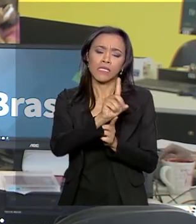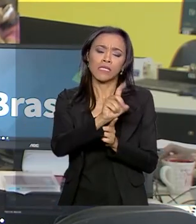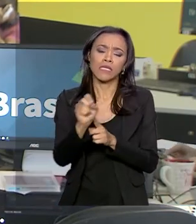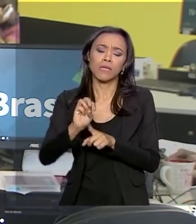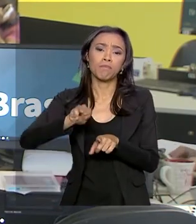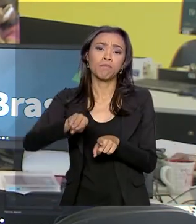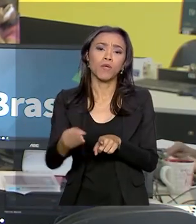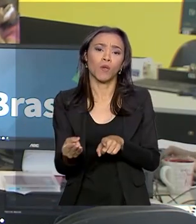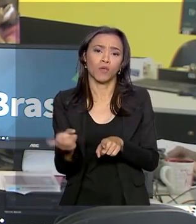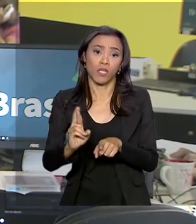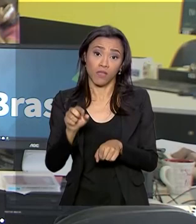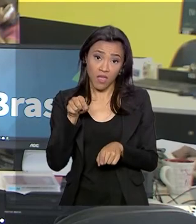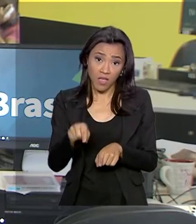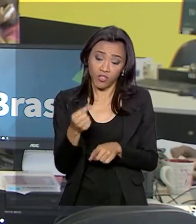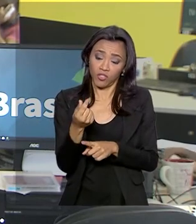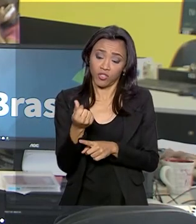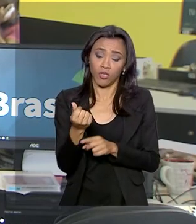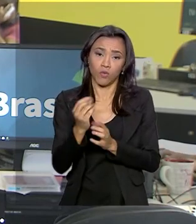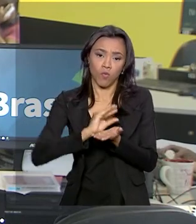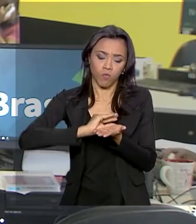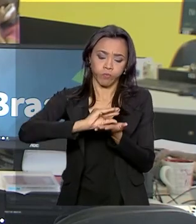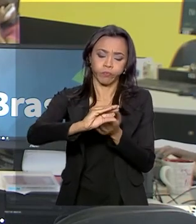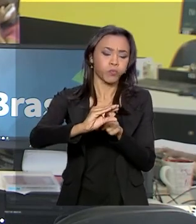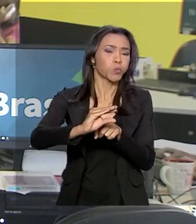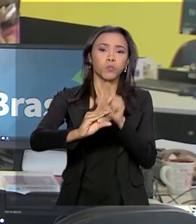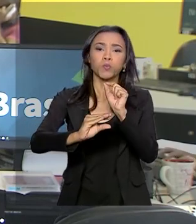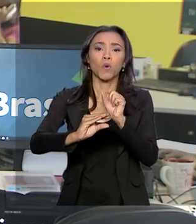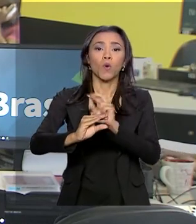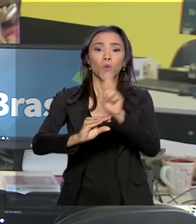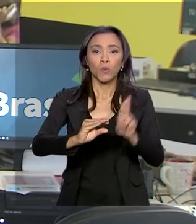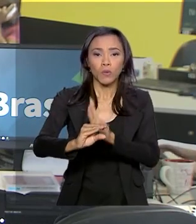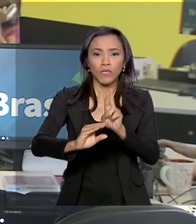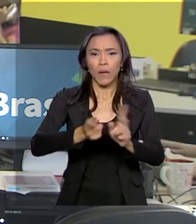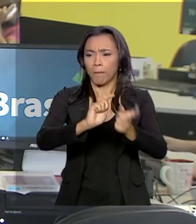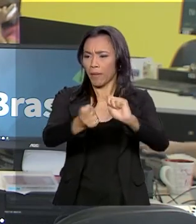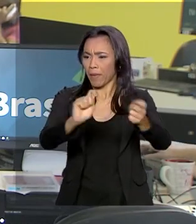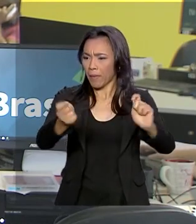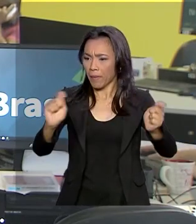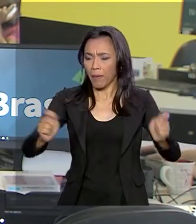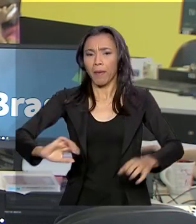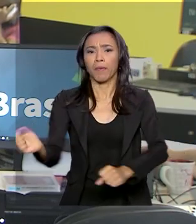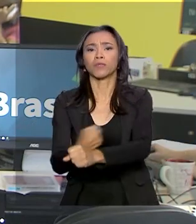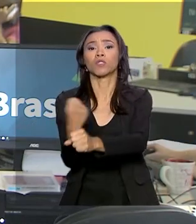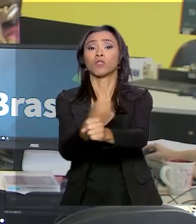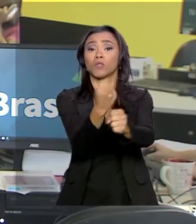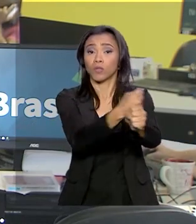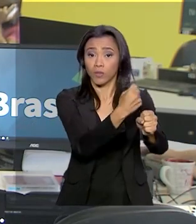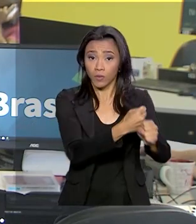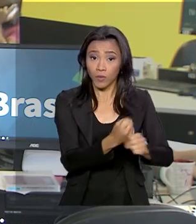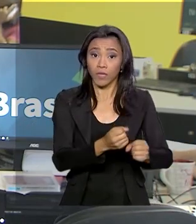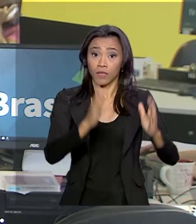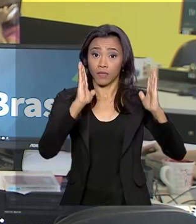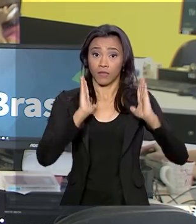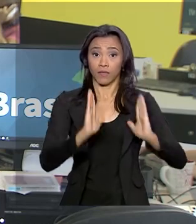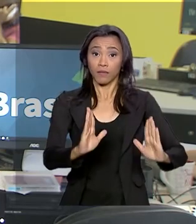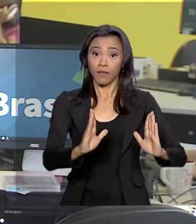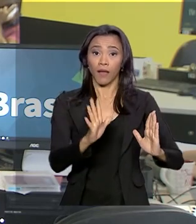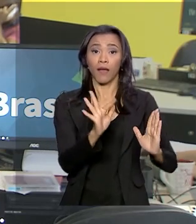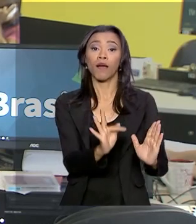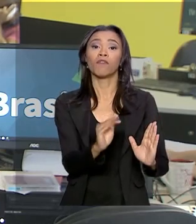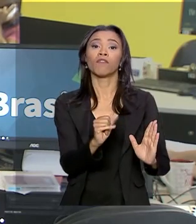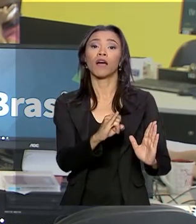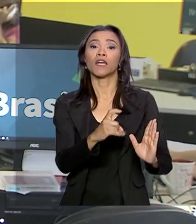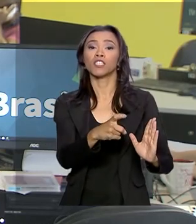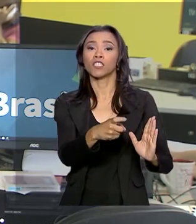de reais. Esse dinheiro será empregado na regularização de pagamentos de obras em execução na faixa 1 do programa, que